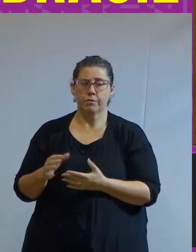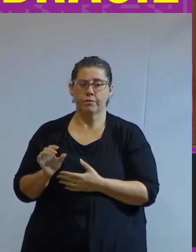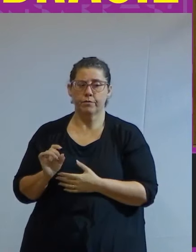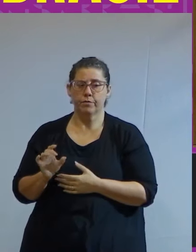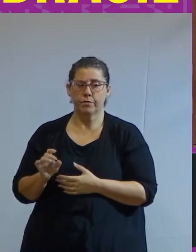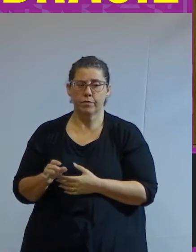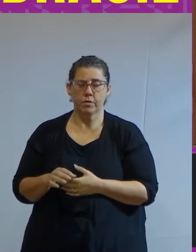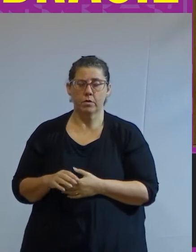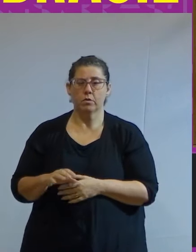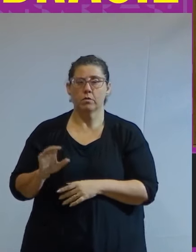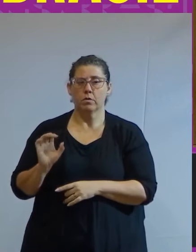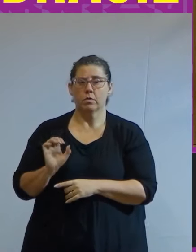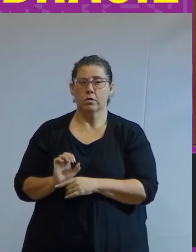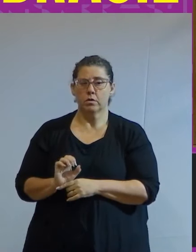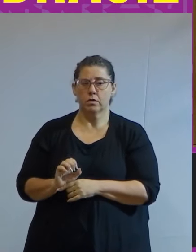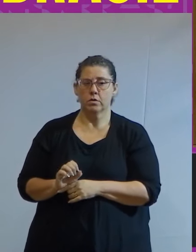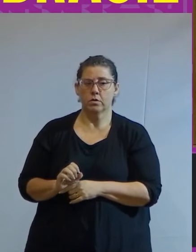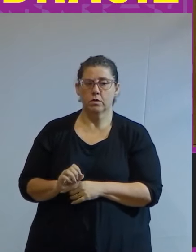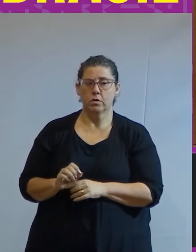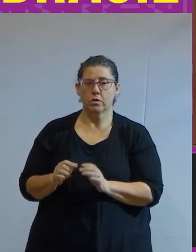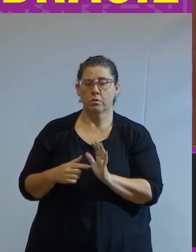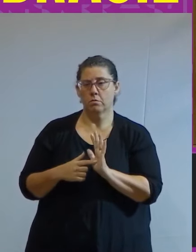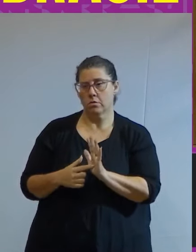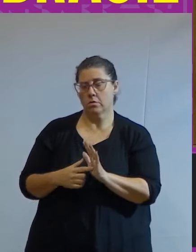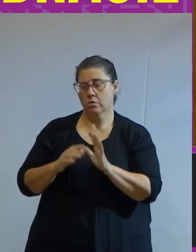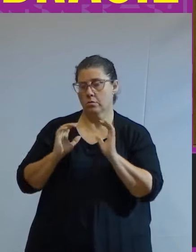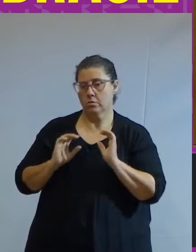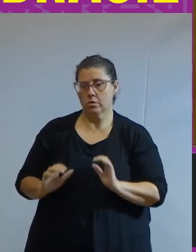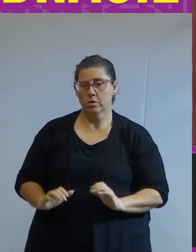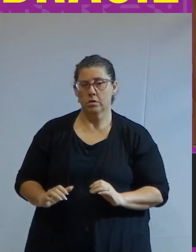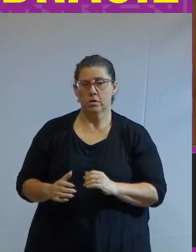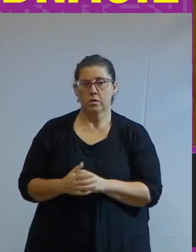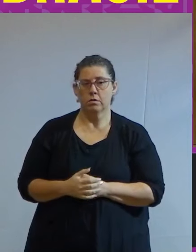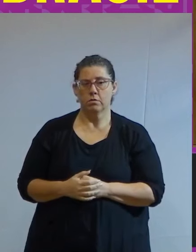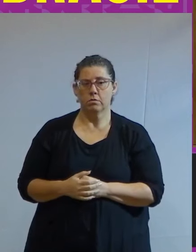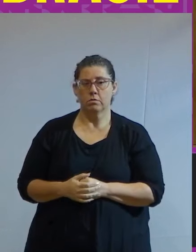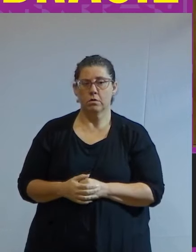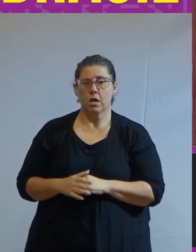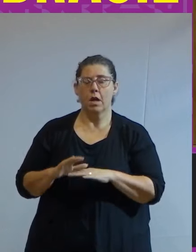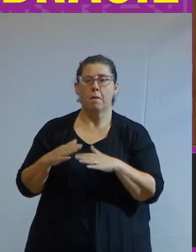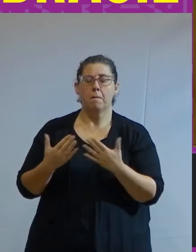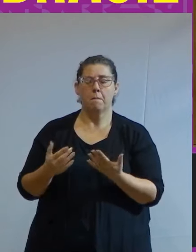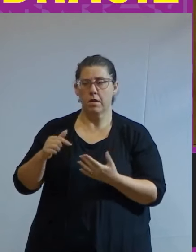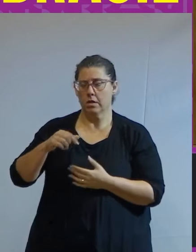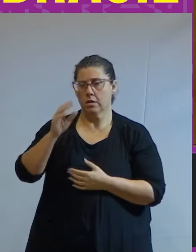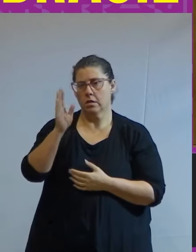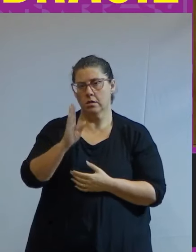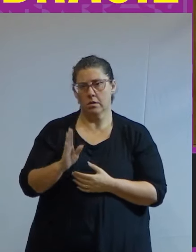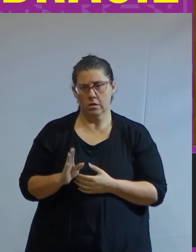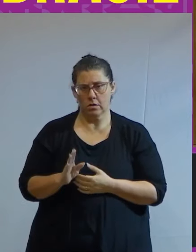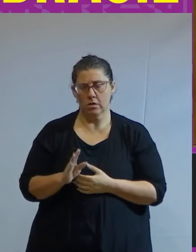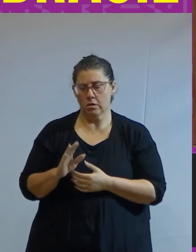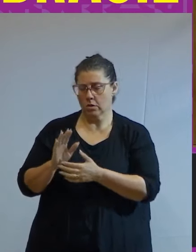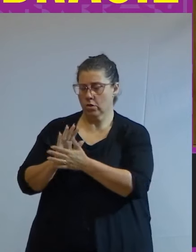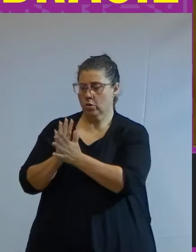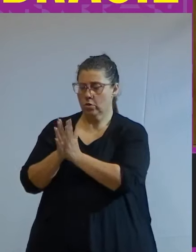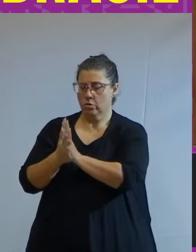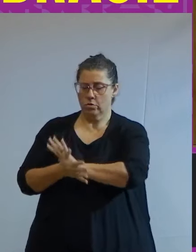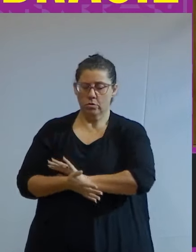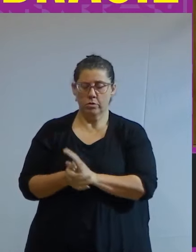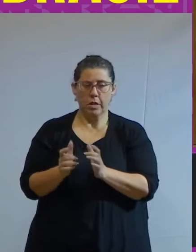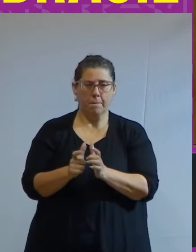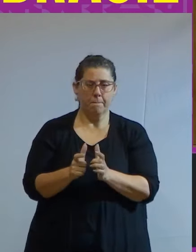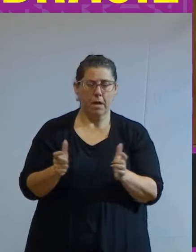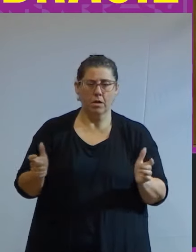através do Estado que eles são postos como cidadãos ora mas no caso do Brasil a esmagadora maioria da